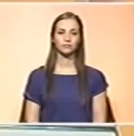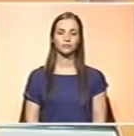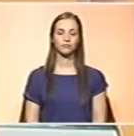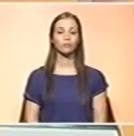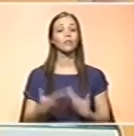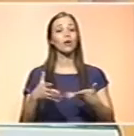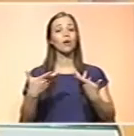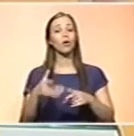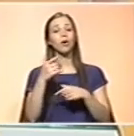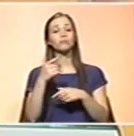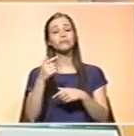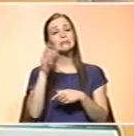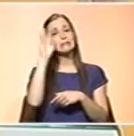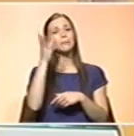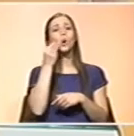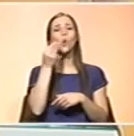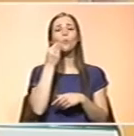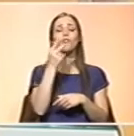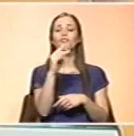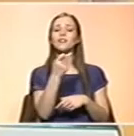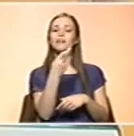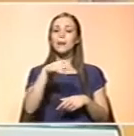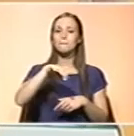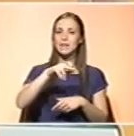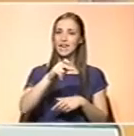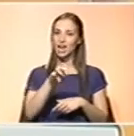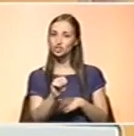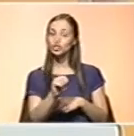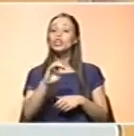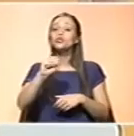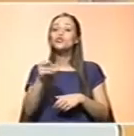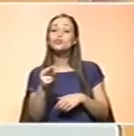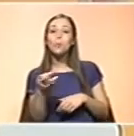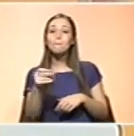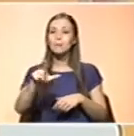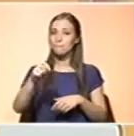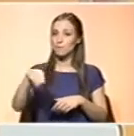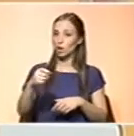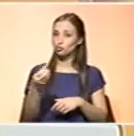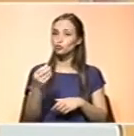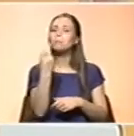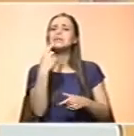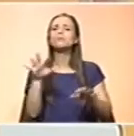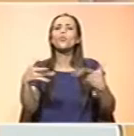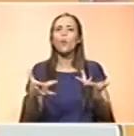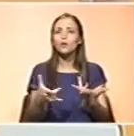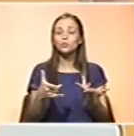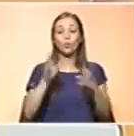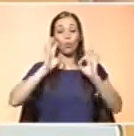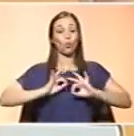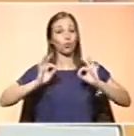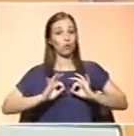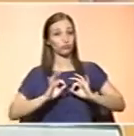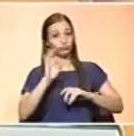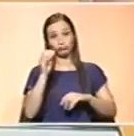Vamos saber então, ao longo deste programa, como é que se devem tomar as vitaminas e os suplementos, em que circunstâncias é que necessitamos deles e que cuidados é que devemos ter com a sua